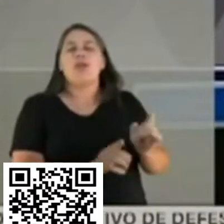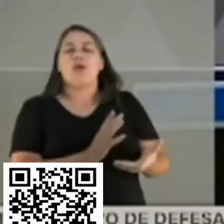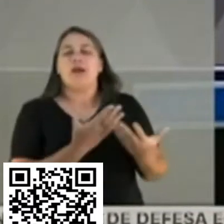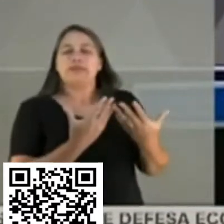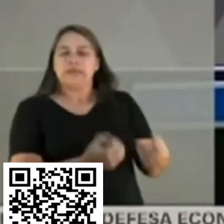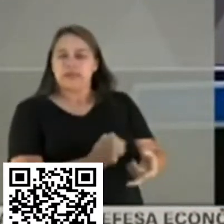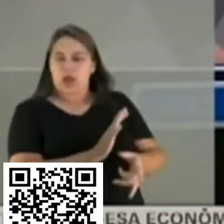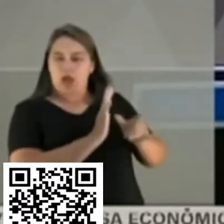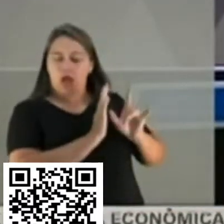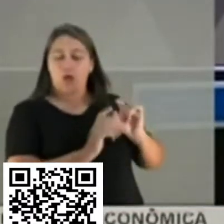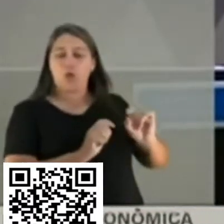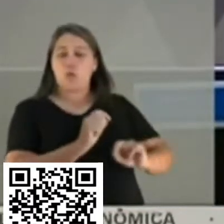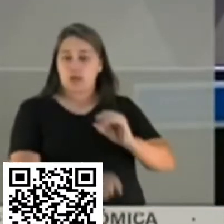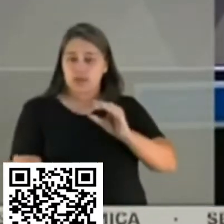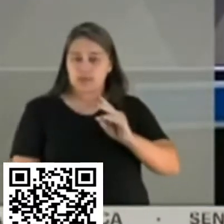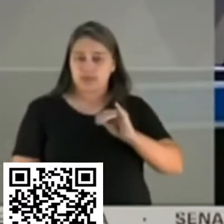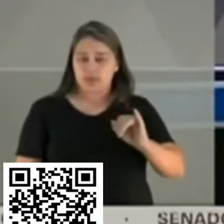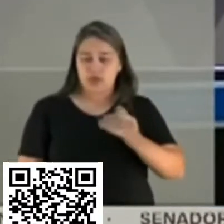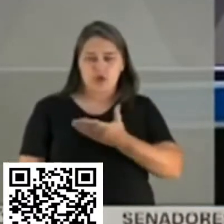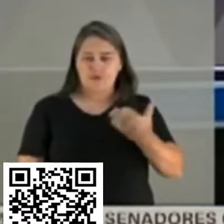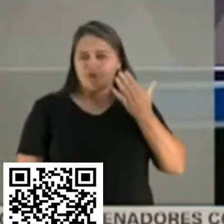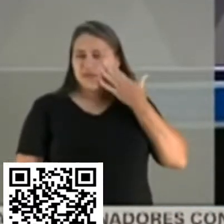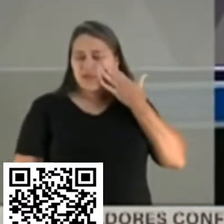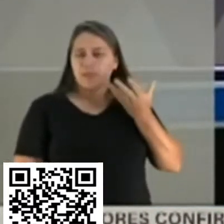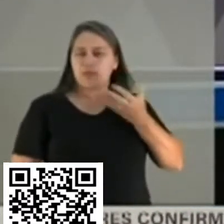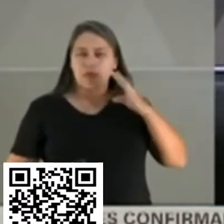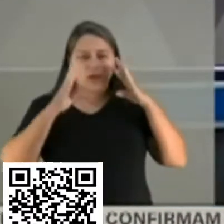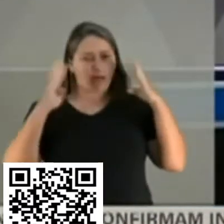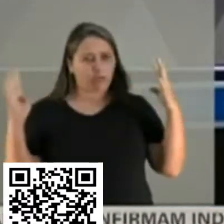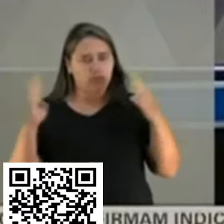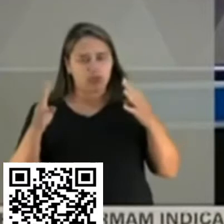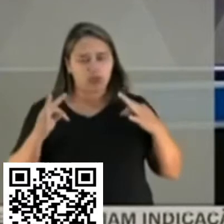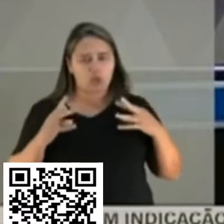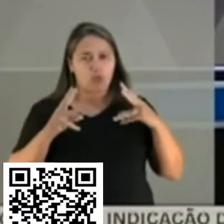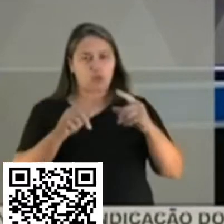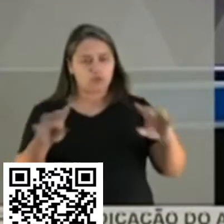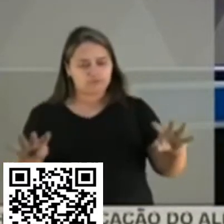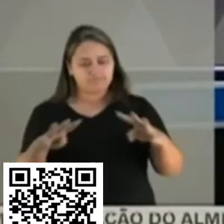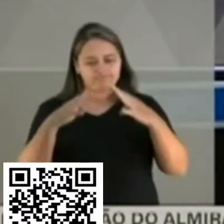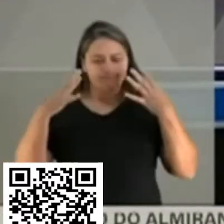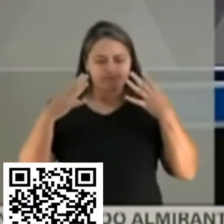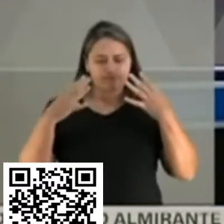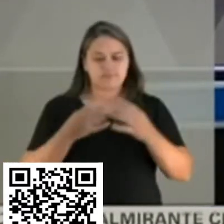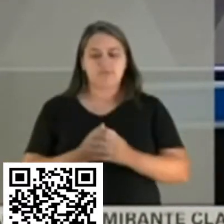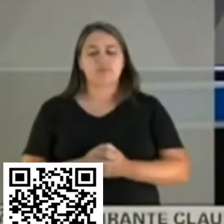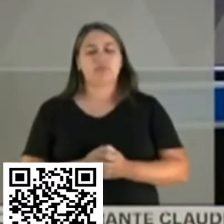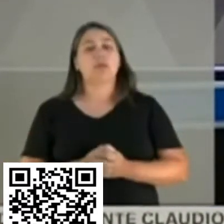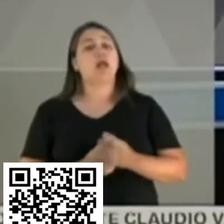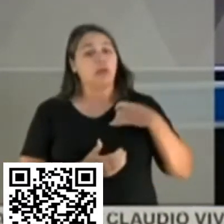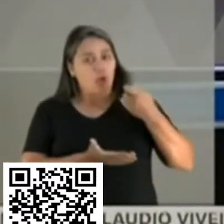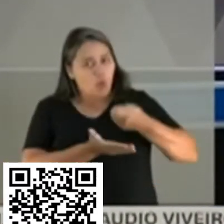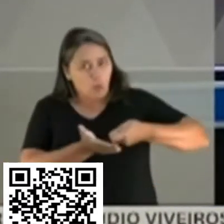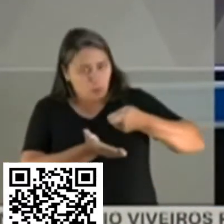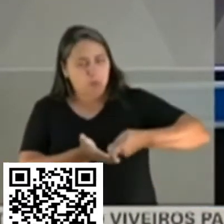A CPI, como todos sabem e queria chamar a atenção de todos, vem cumprindo o seu